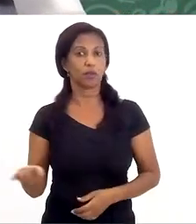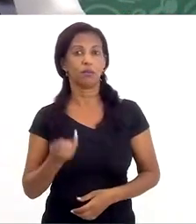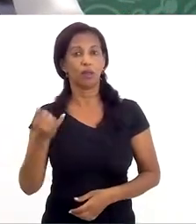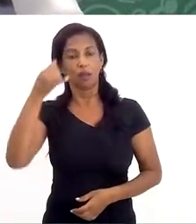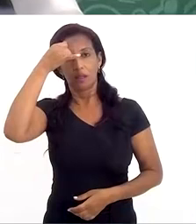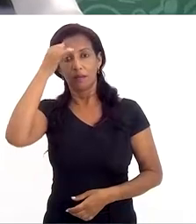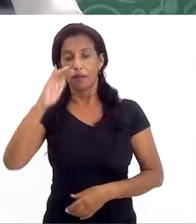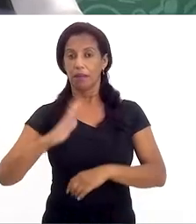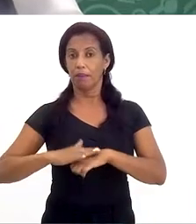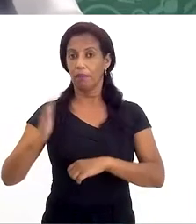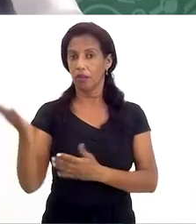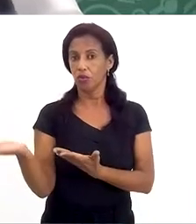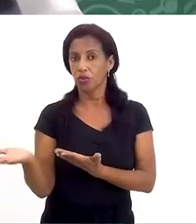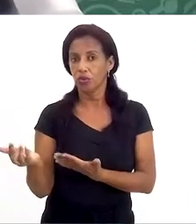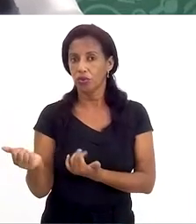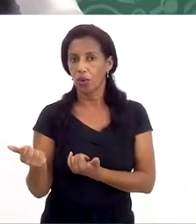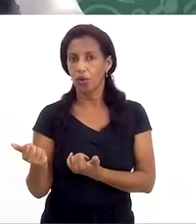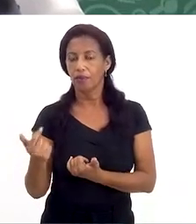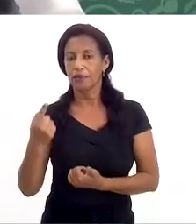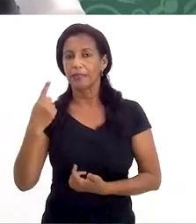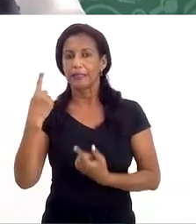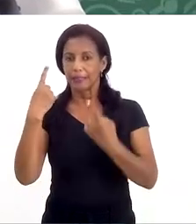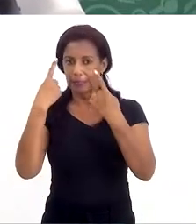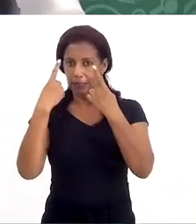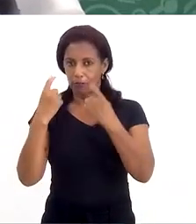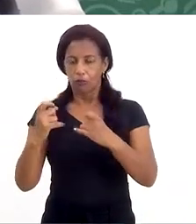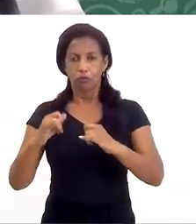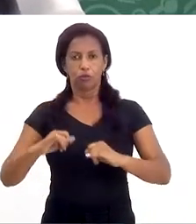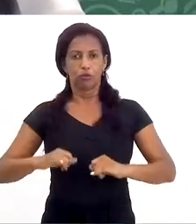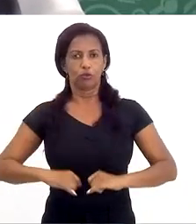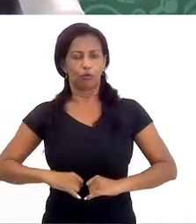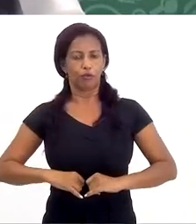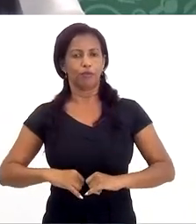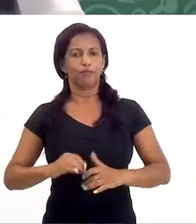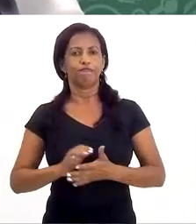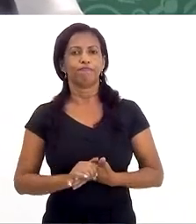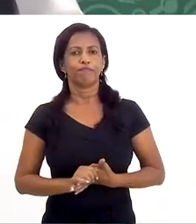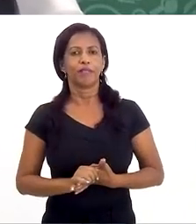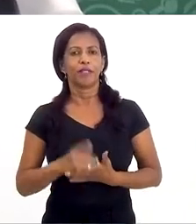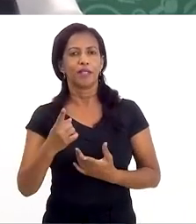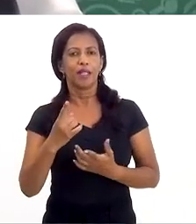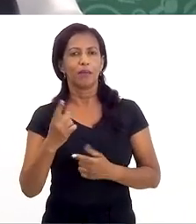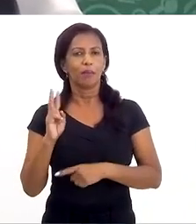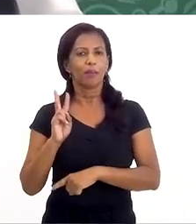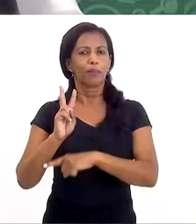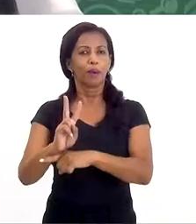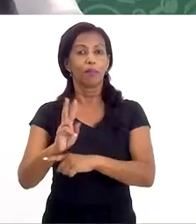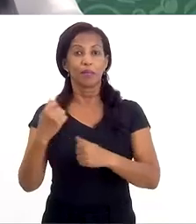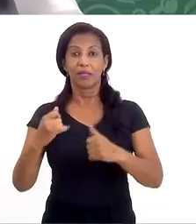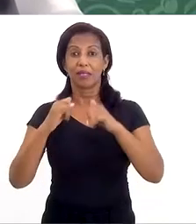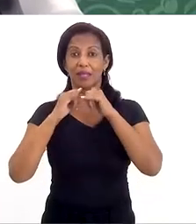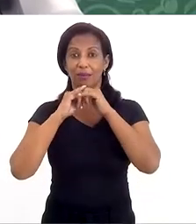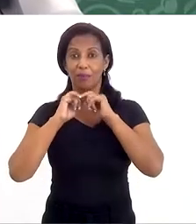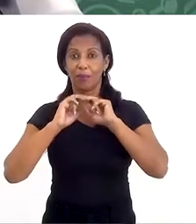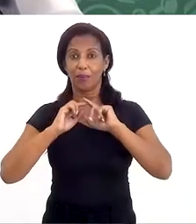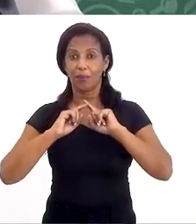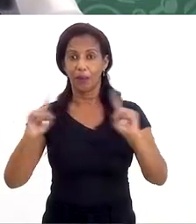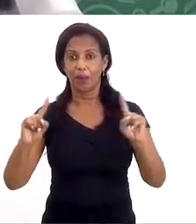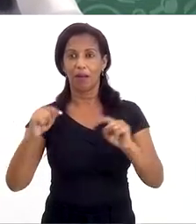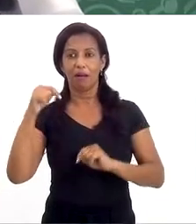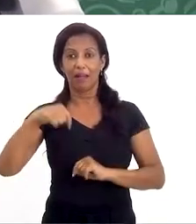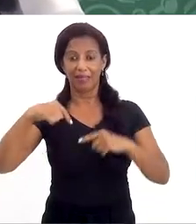para tentar evitar que mais jovens sejam vítimas de abuso sexual. E para esse combate, é preciso denunciar.